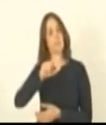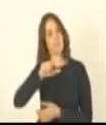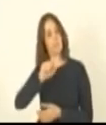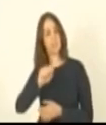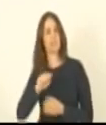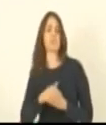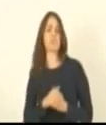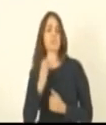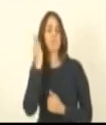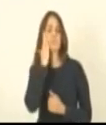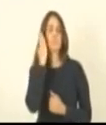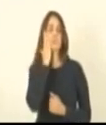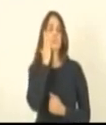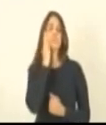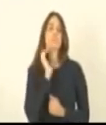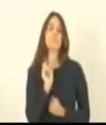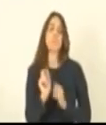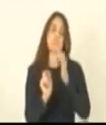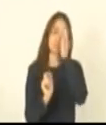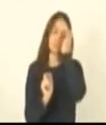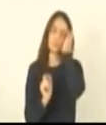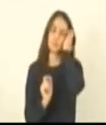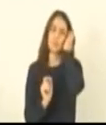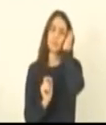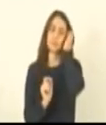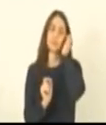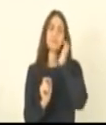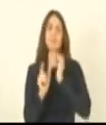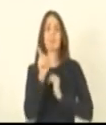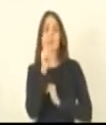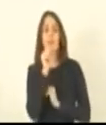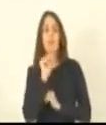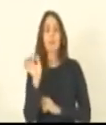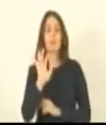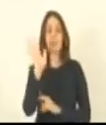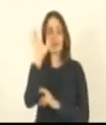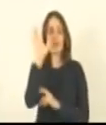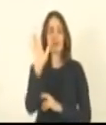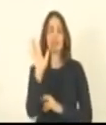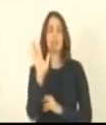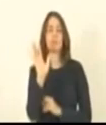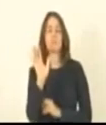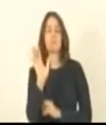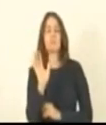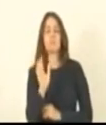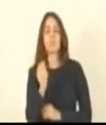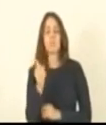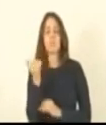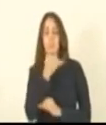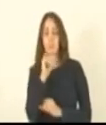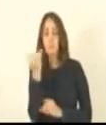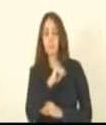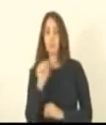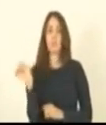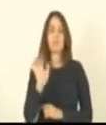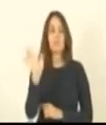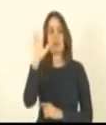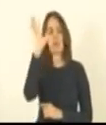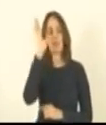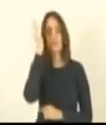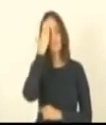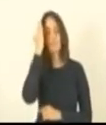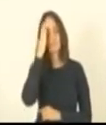sabe que a água é tão cara a energia é tão cara e a gente sabe a